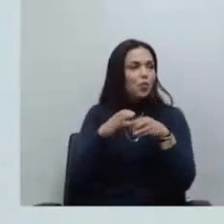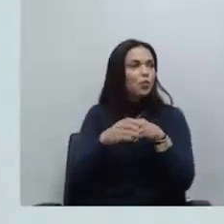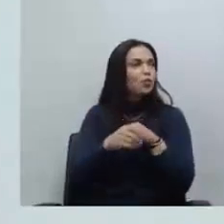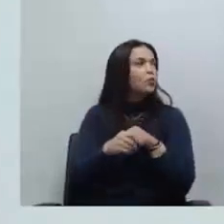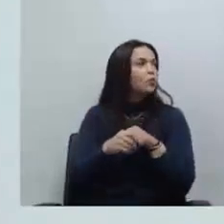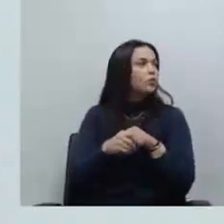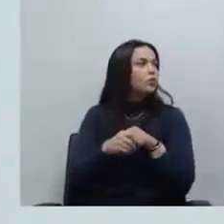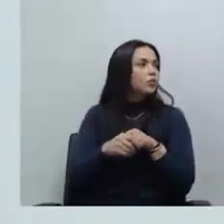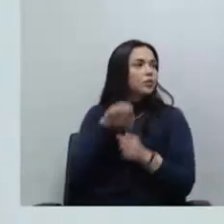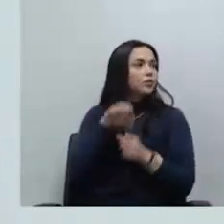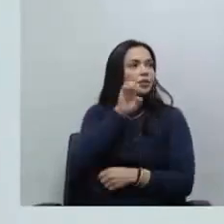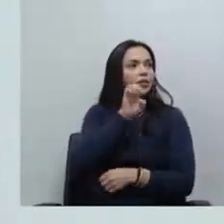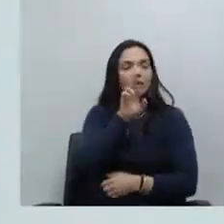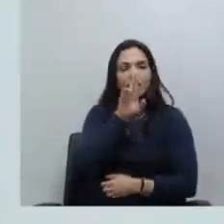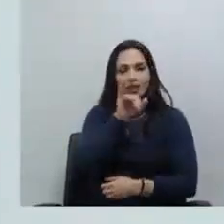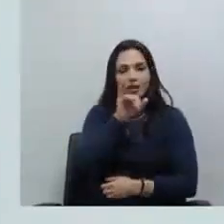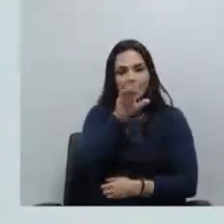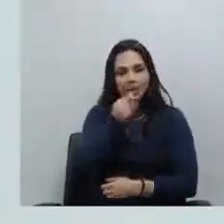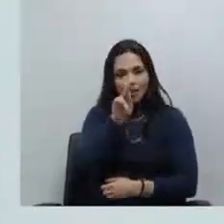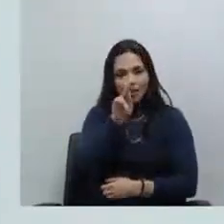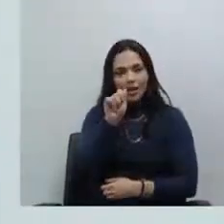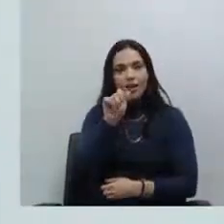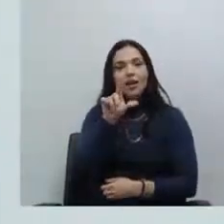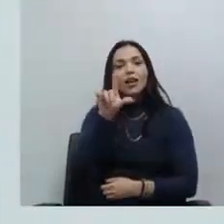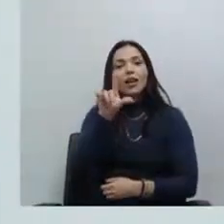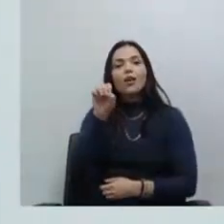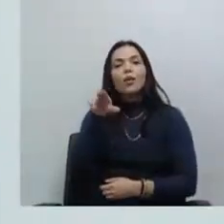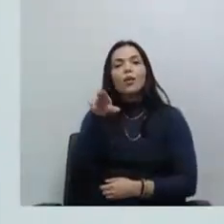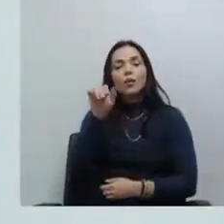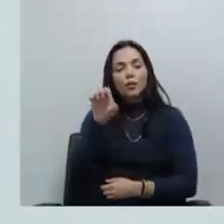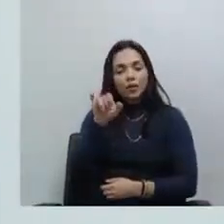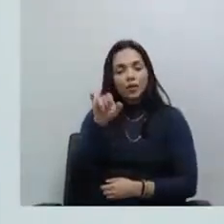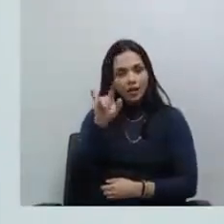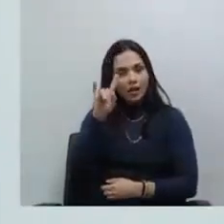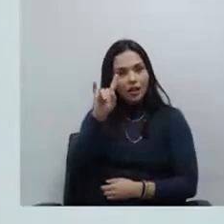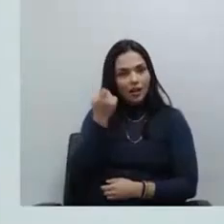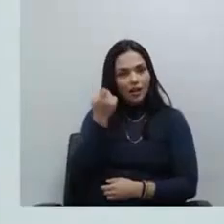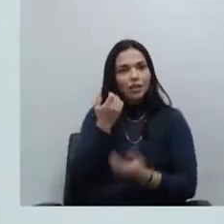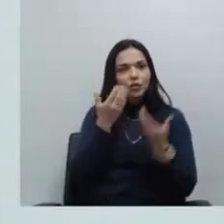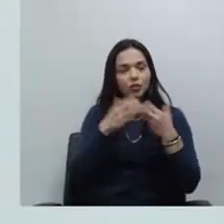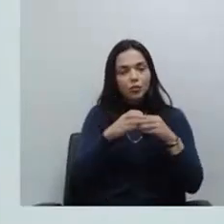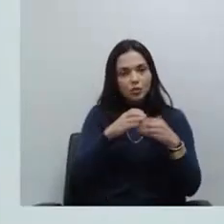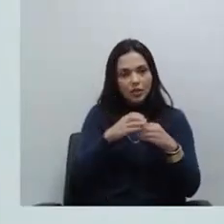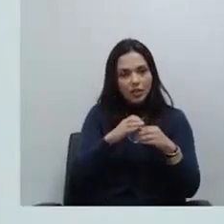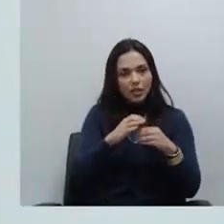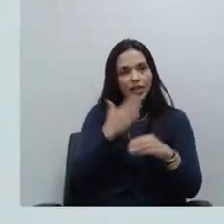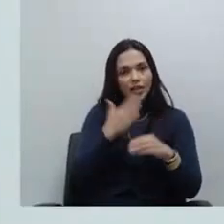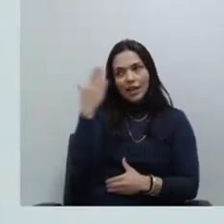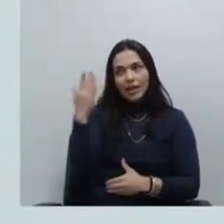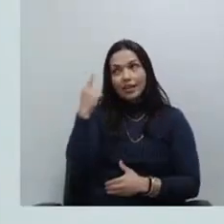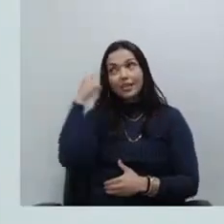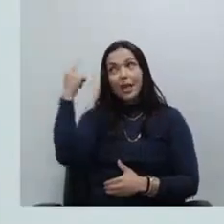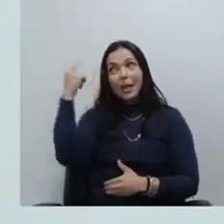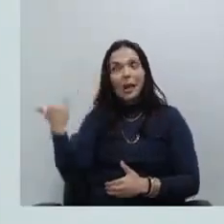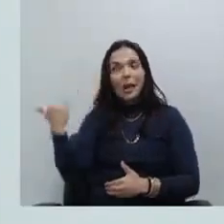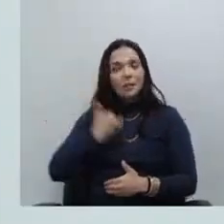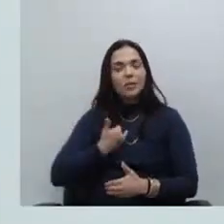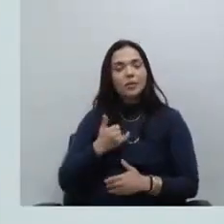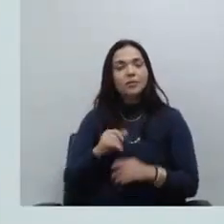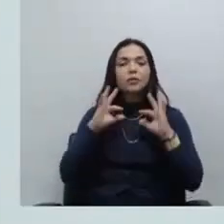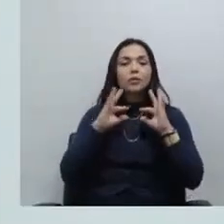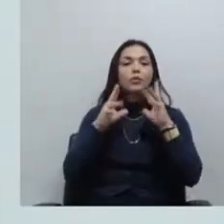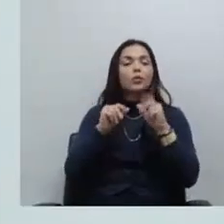e a Erika Leone ex-conselheira também agradeço aqui a lembrança todos os